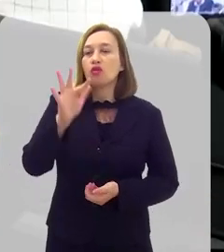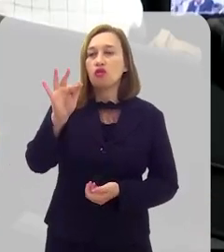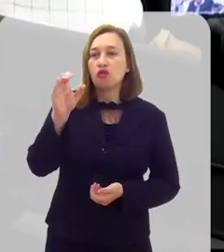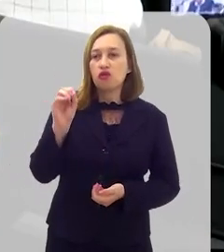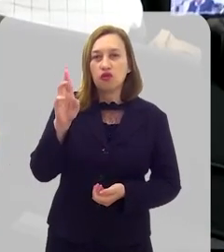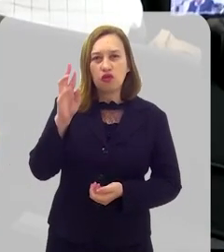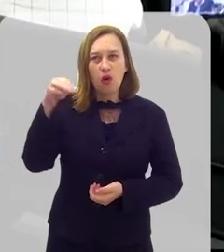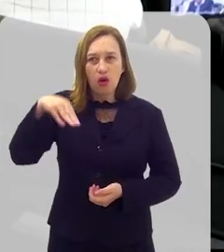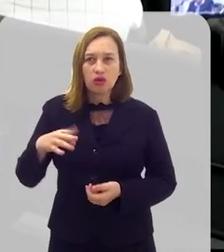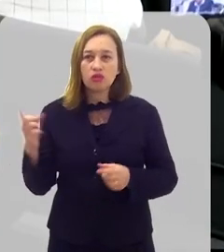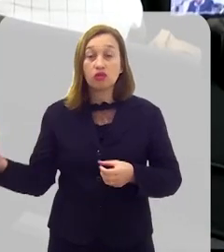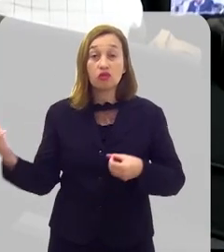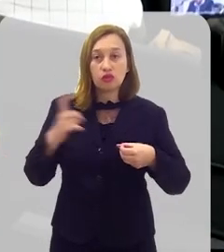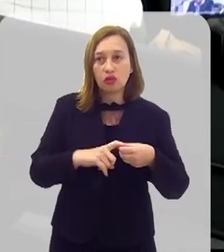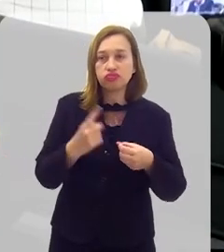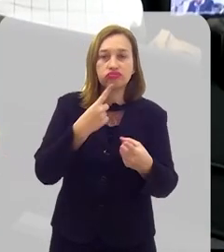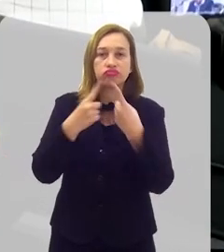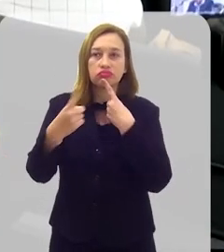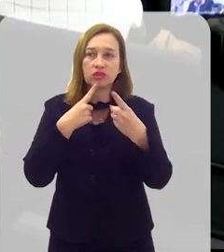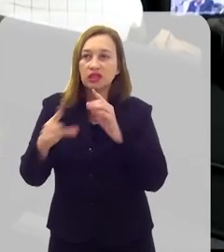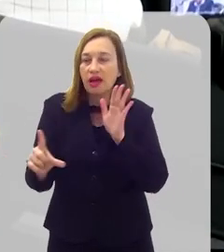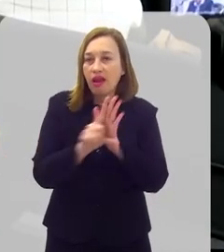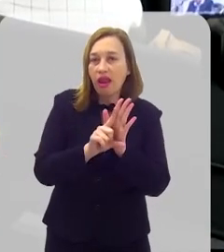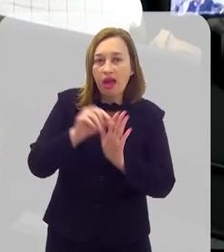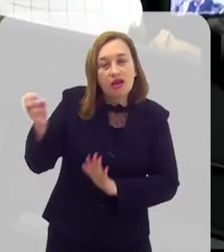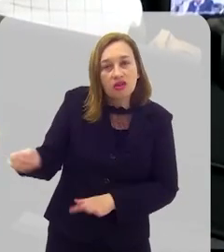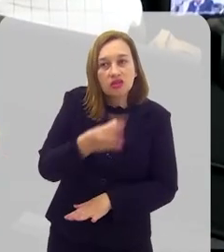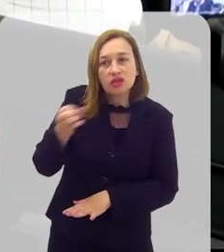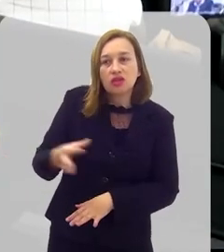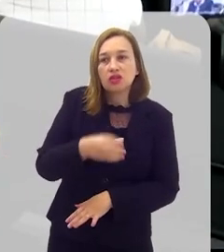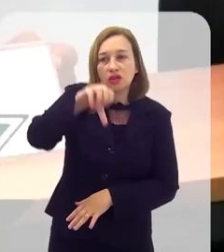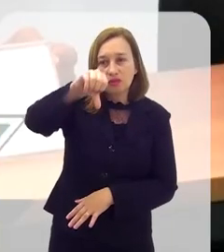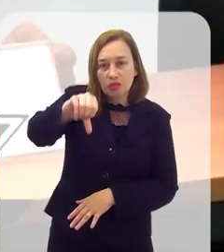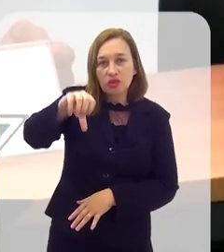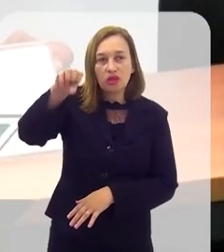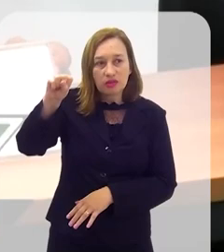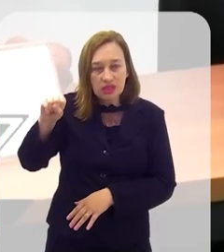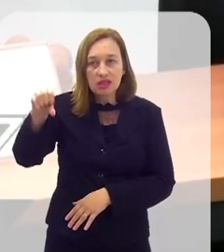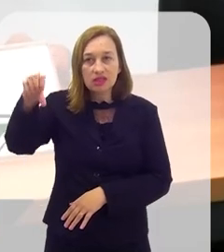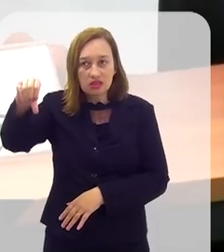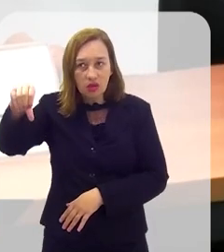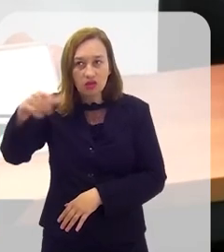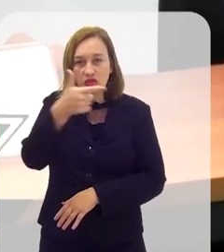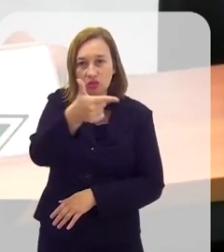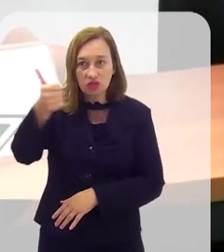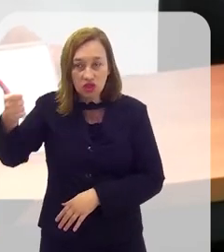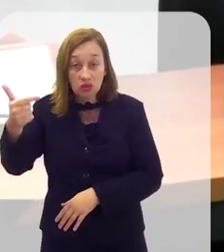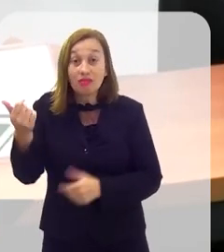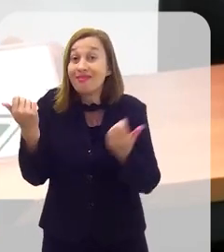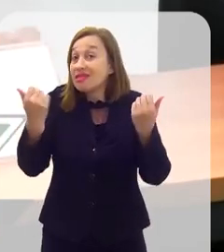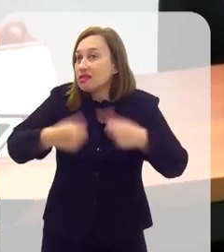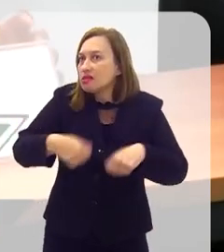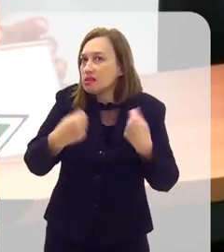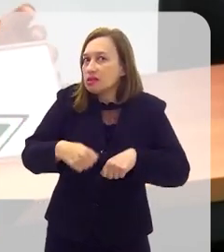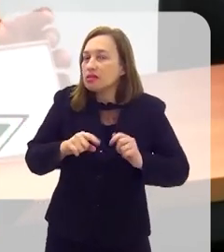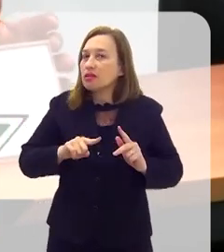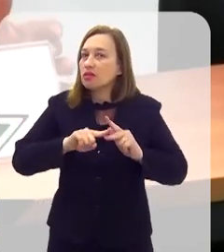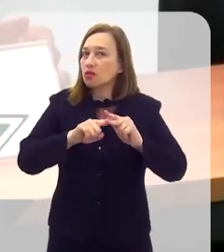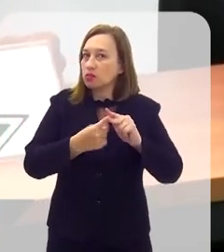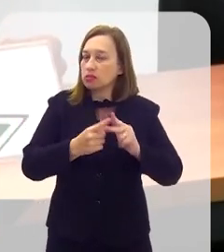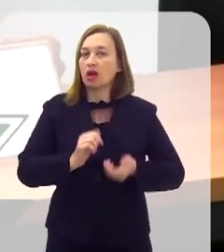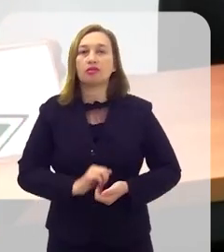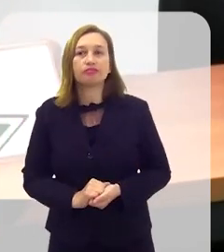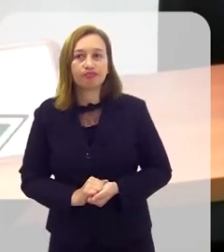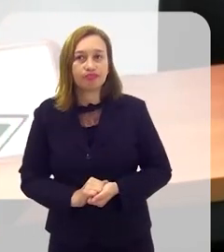o Fórum da LERJ retoma o debate da Lei de Inovação 9.809 de 2022 e da necessidade de